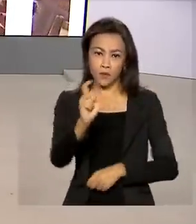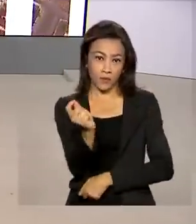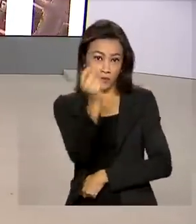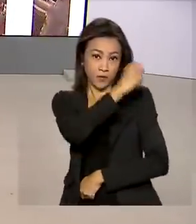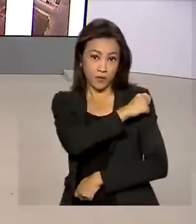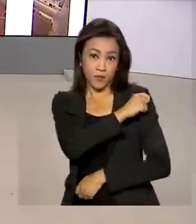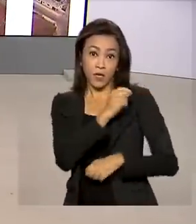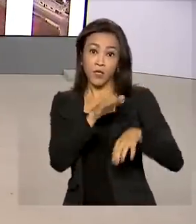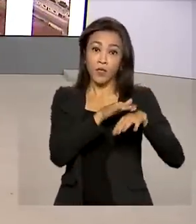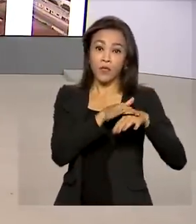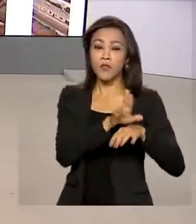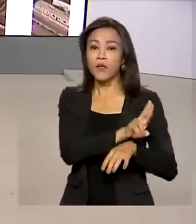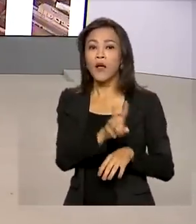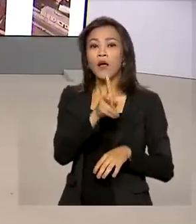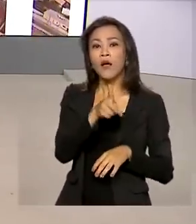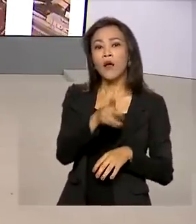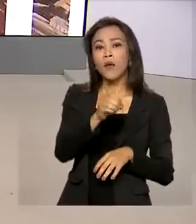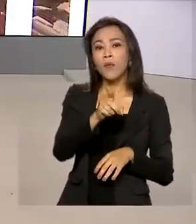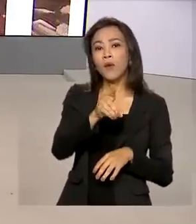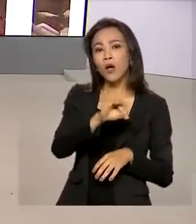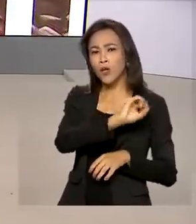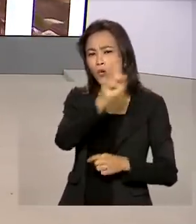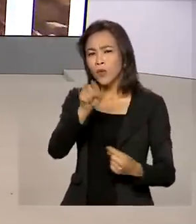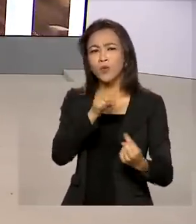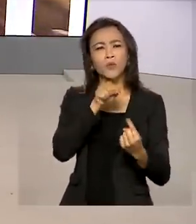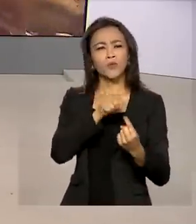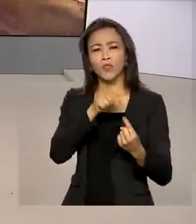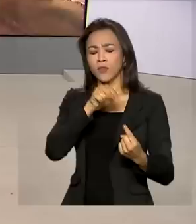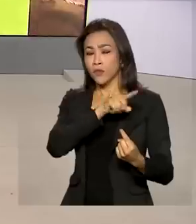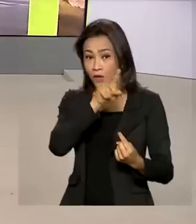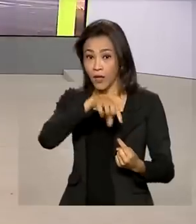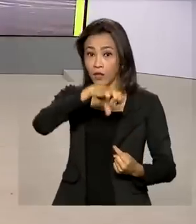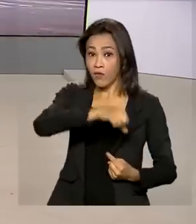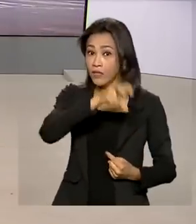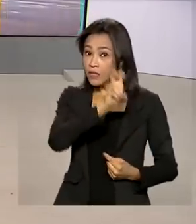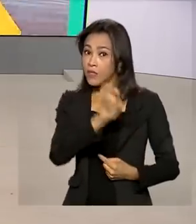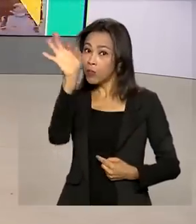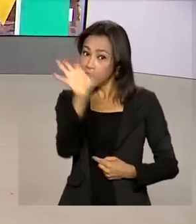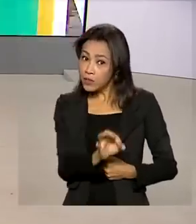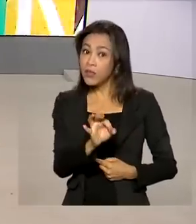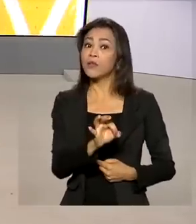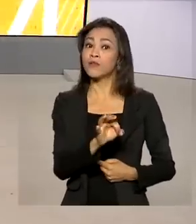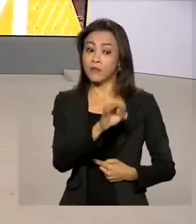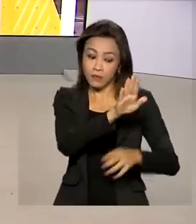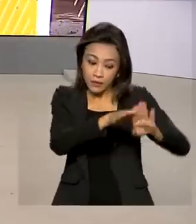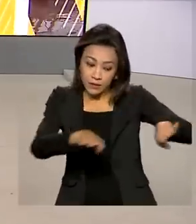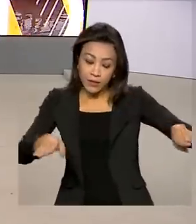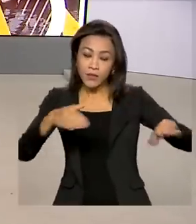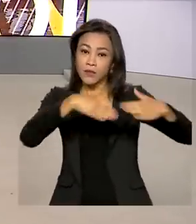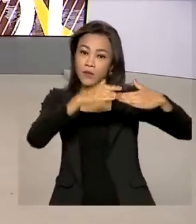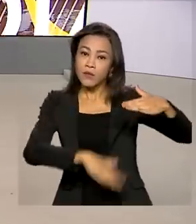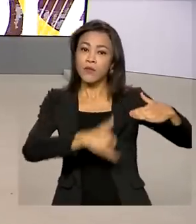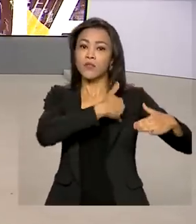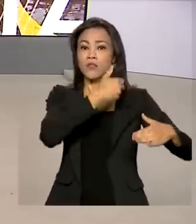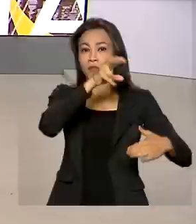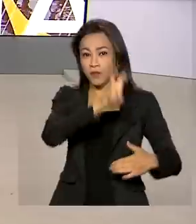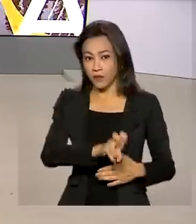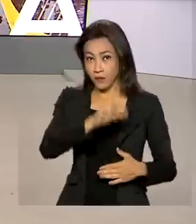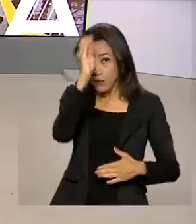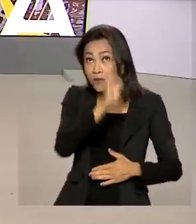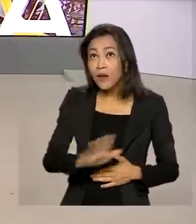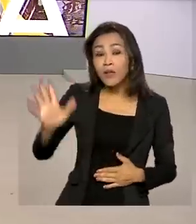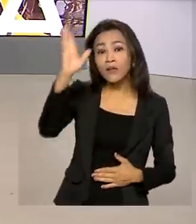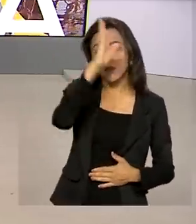poliomielite em todo o país. A meta é imunizar pelo menos 95% das crianças com menos de 5 anos.